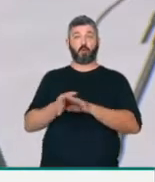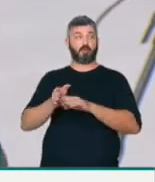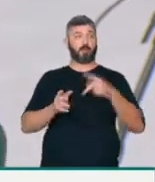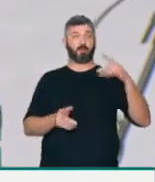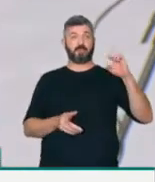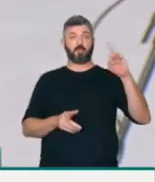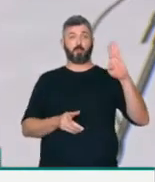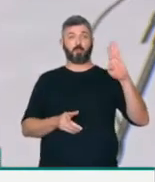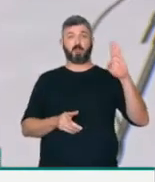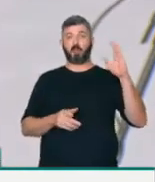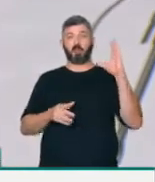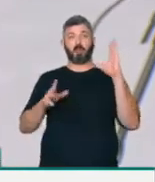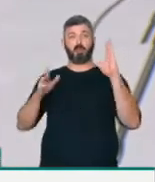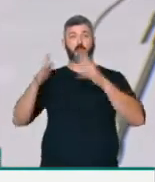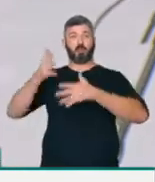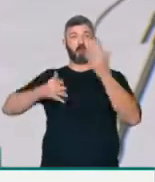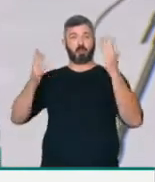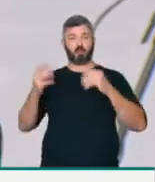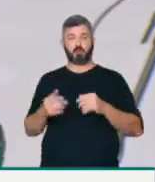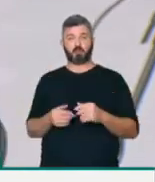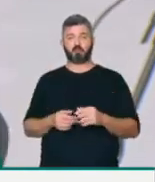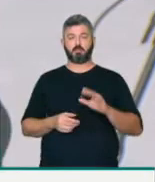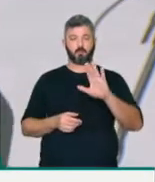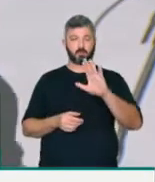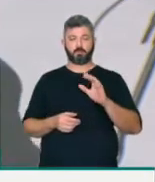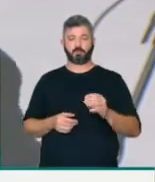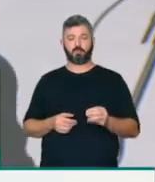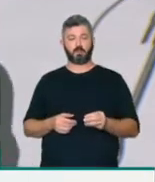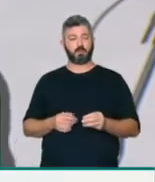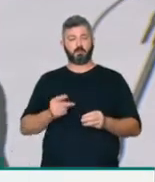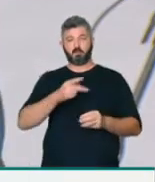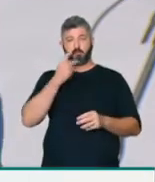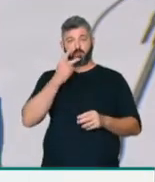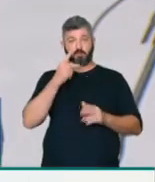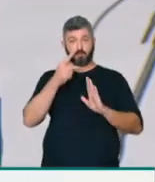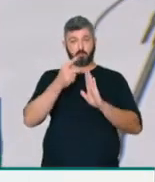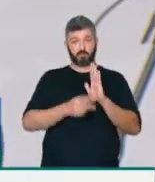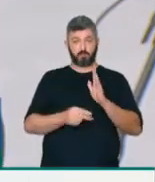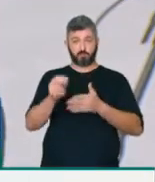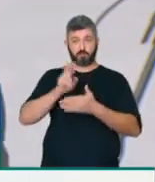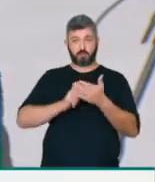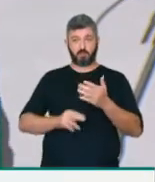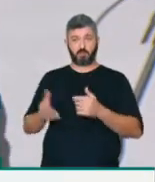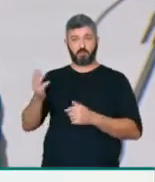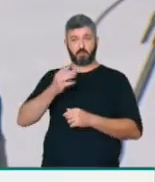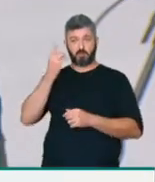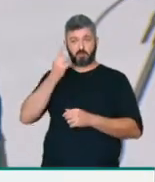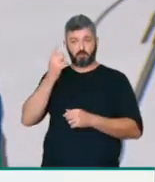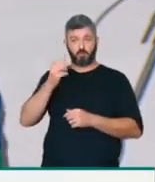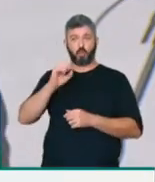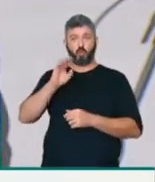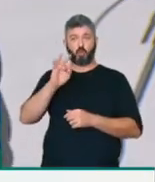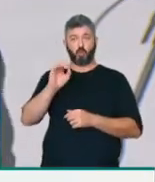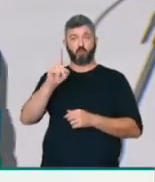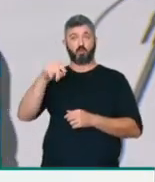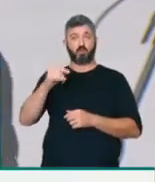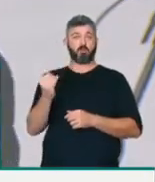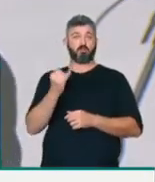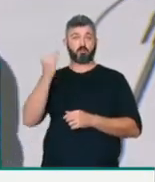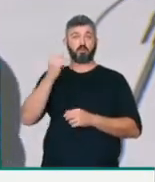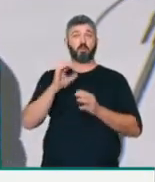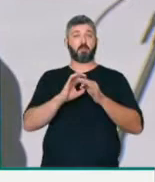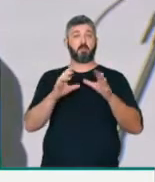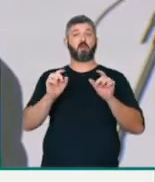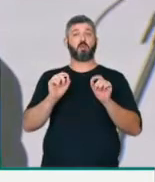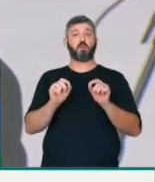novamente... Vamos poder dizer que esse projeto relatado aqui por nosso deputado Alonso Alencaro é tão importante, inclusive, vai